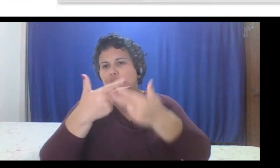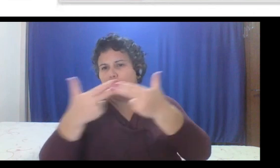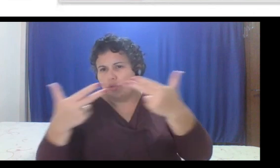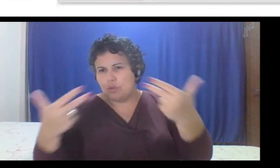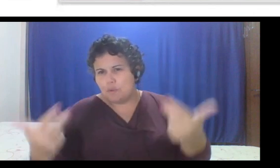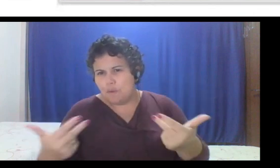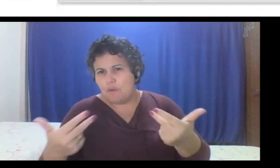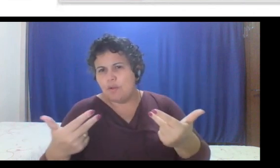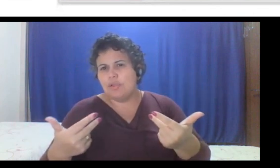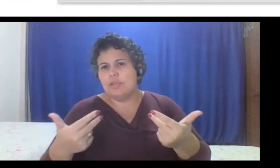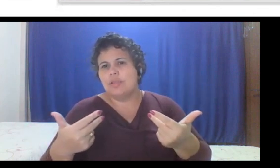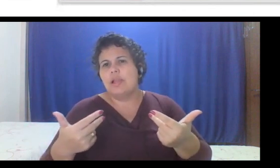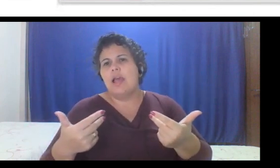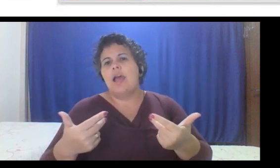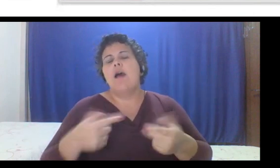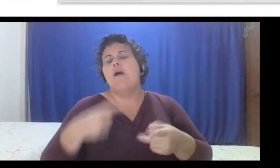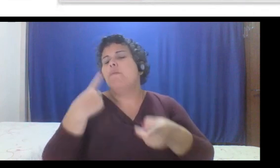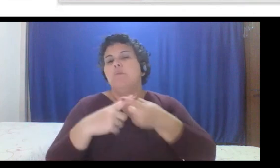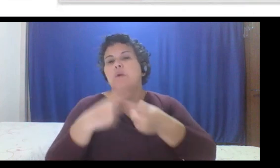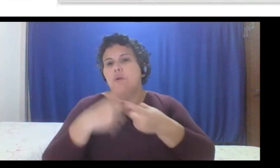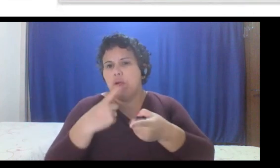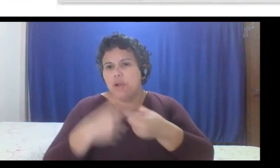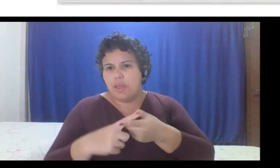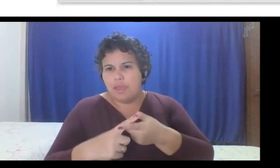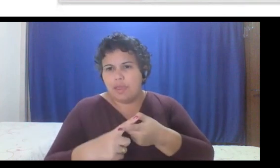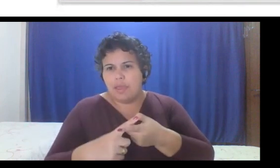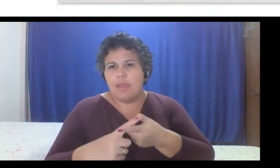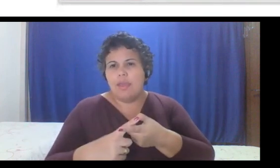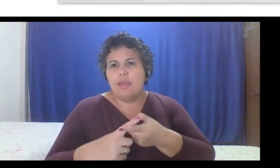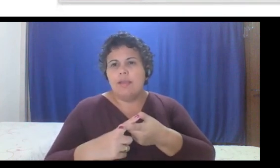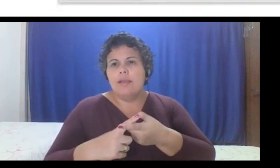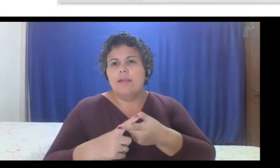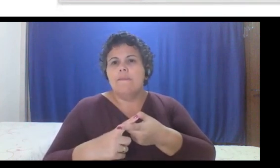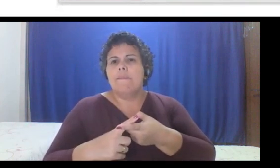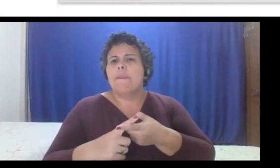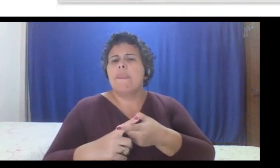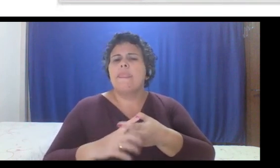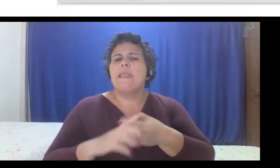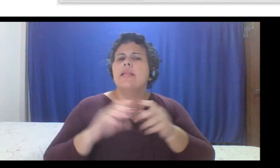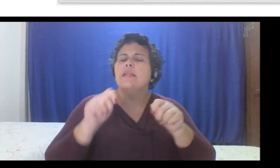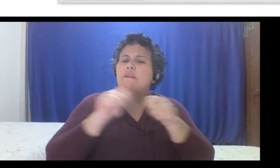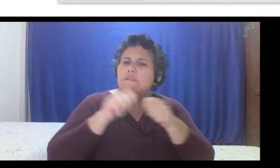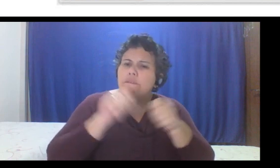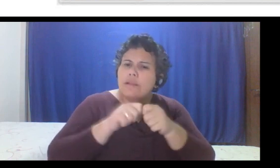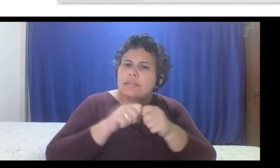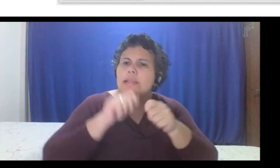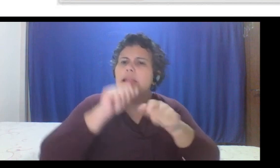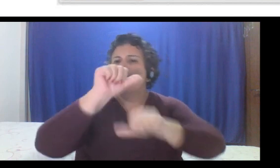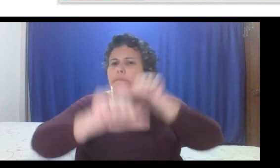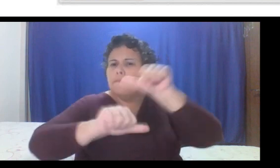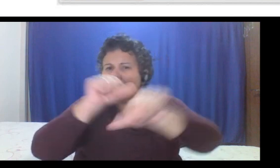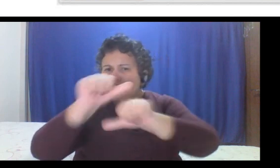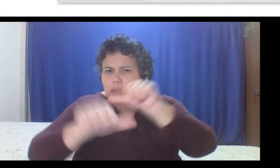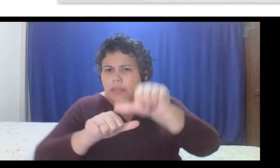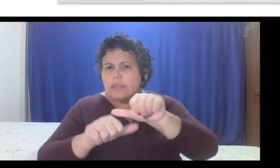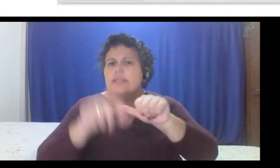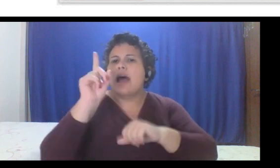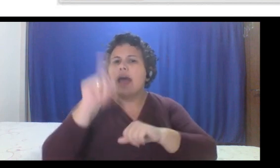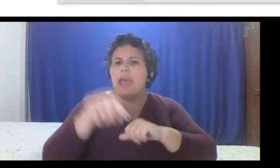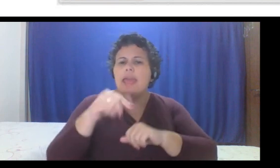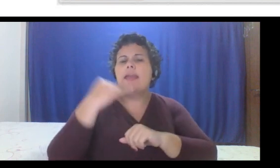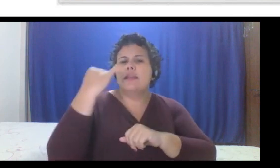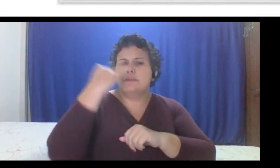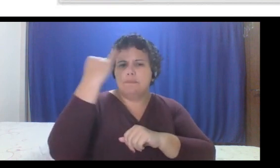bem, o que está abaixo, o porquê, né, a gente realizar mudanças ou conforme a gente avança no roadmap, a gente